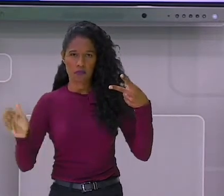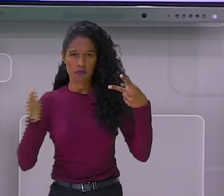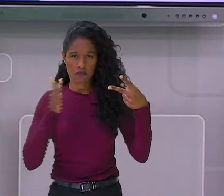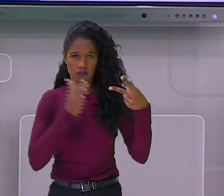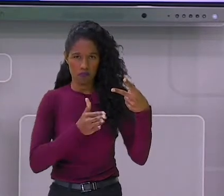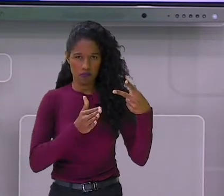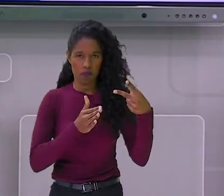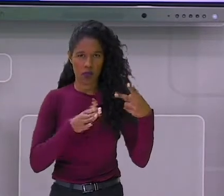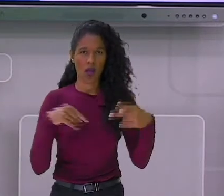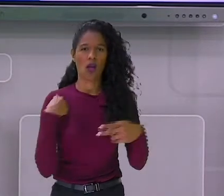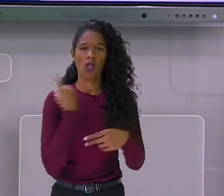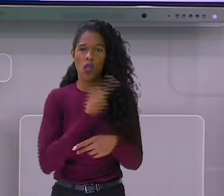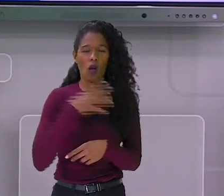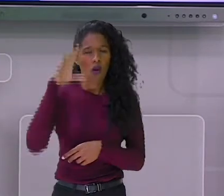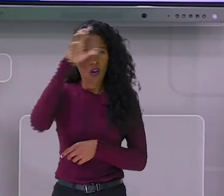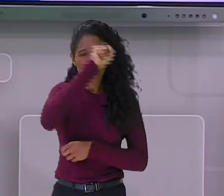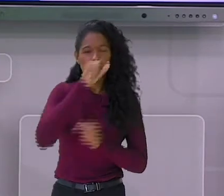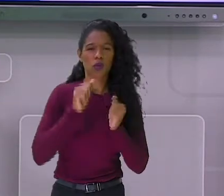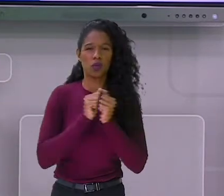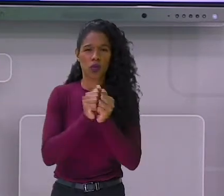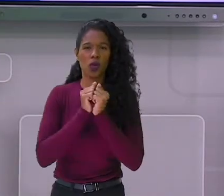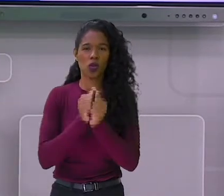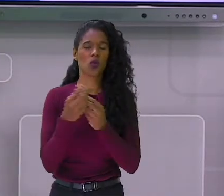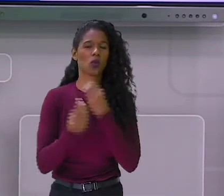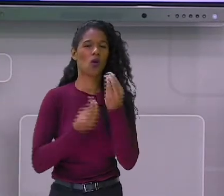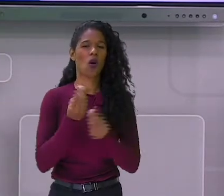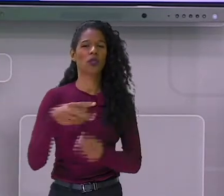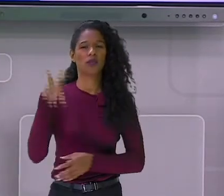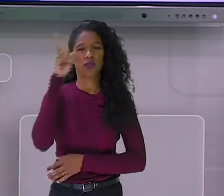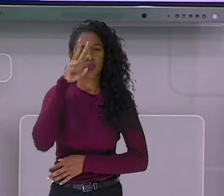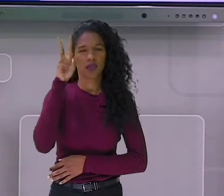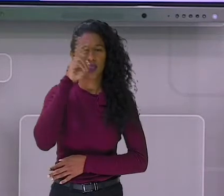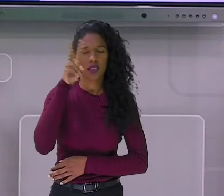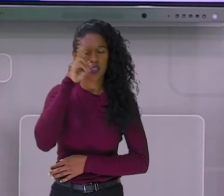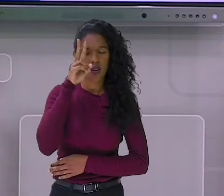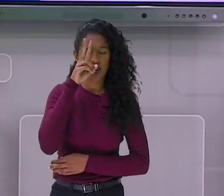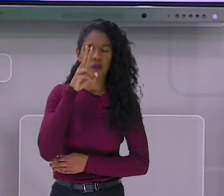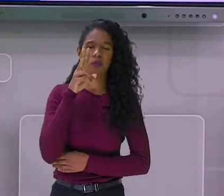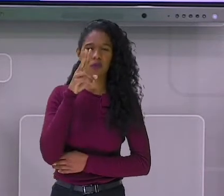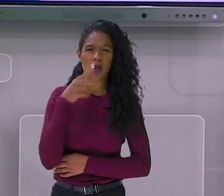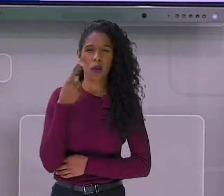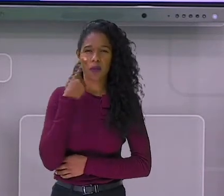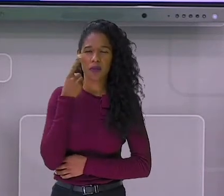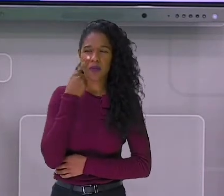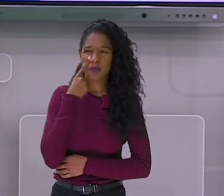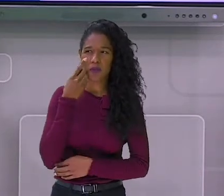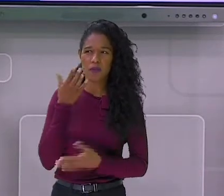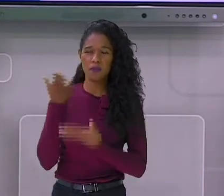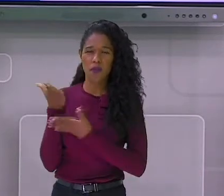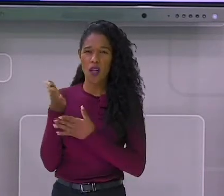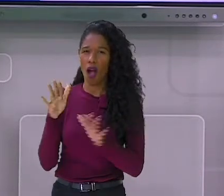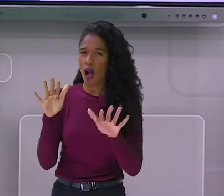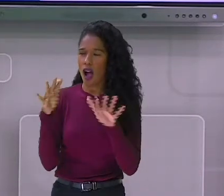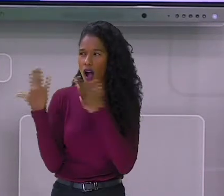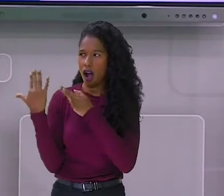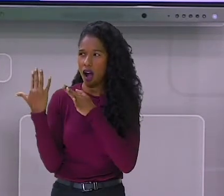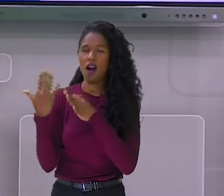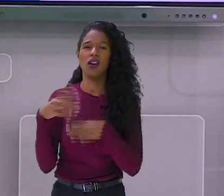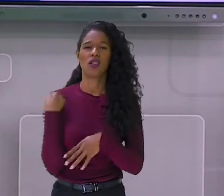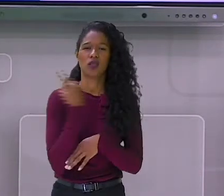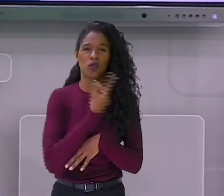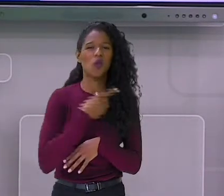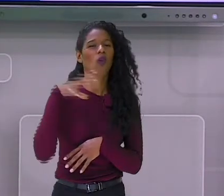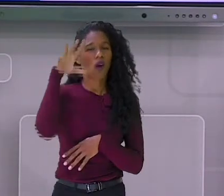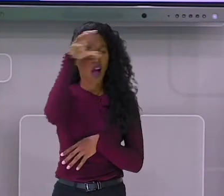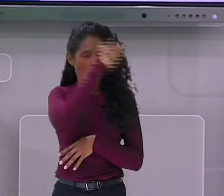história. Prestem bastante atenção na nossa história, que vocês irão aprender rapidinho o que